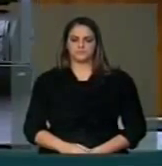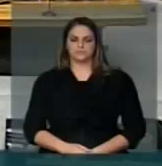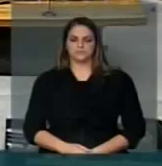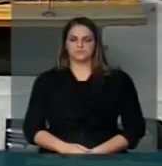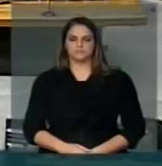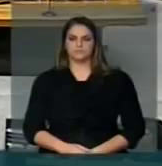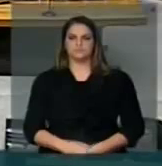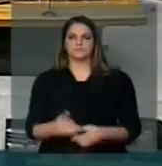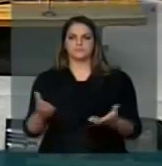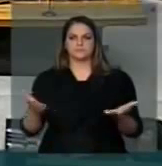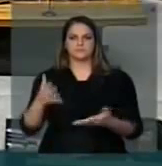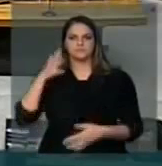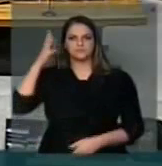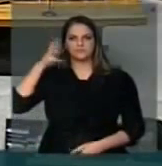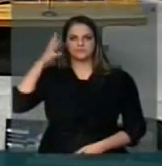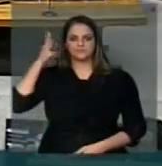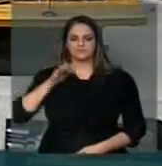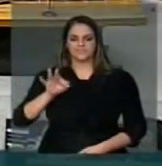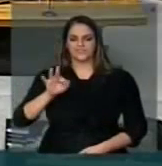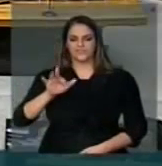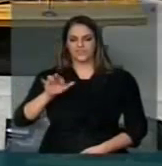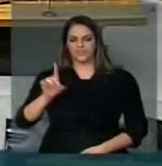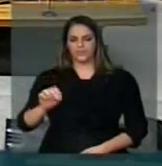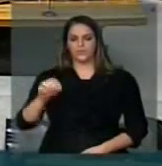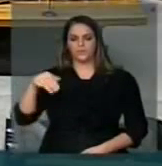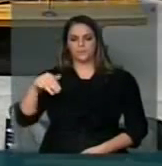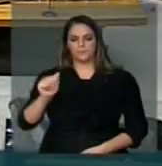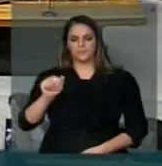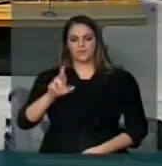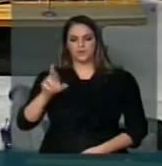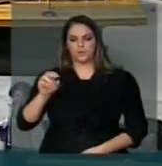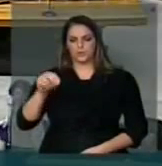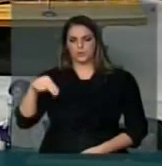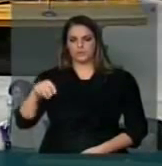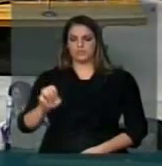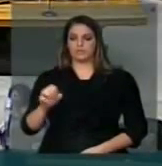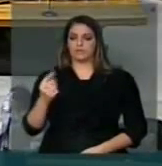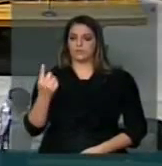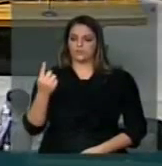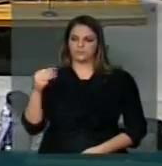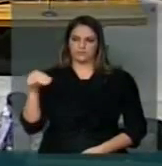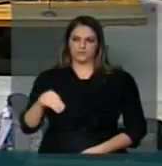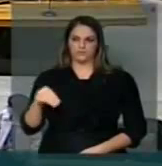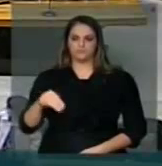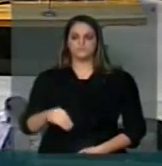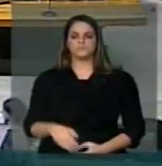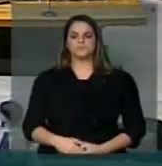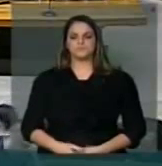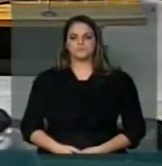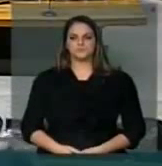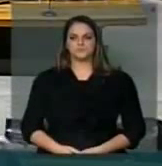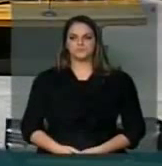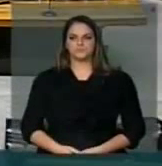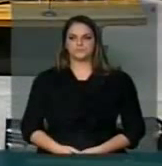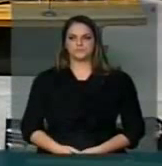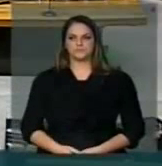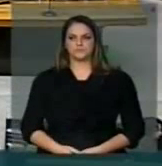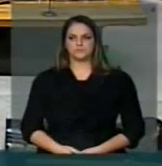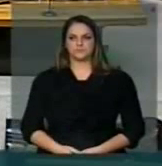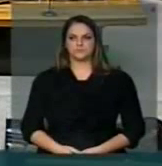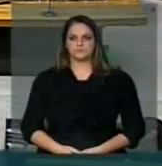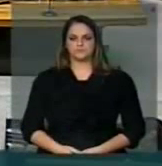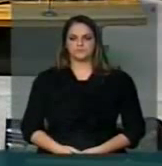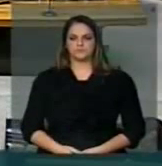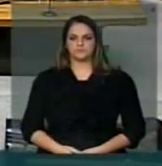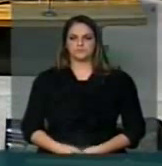Concedo a palavra ao nobre deputado Fernando Marrone. Vossa Excelência tem três... Um minuto, desculpa, na tribuna. Fernando Marrone. Obrigado,